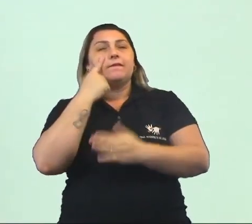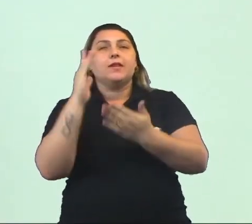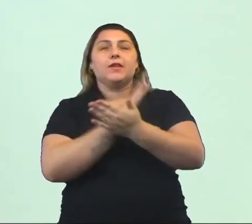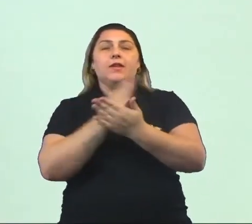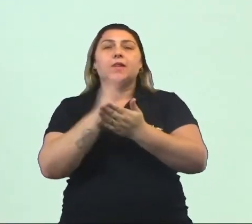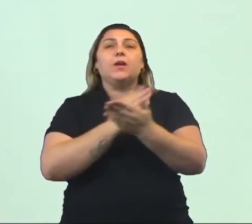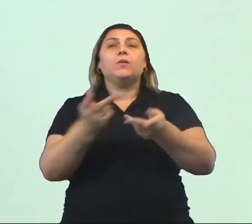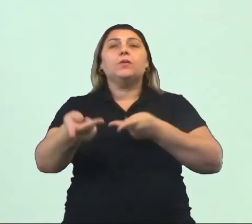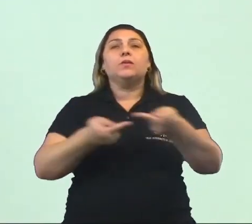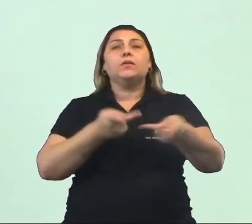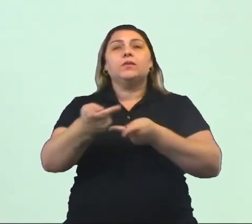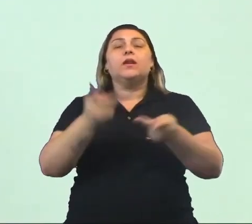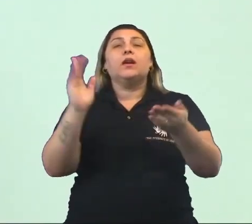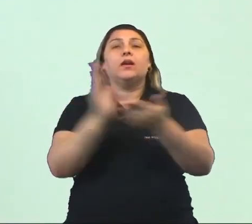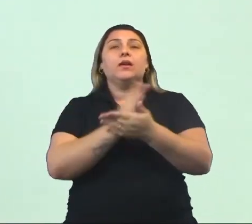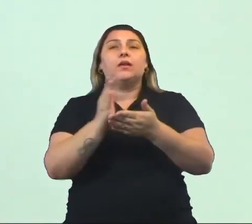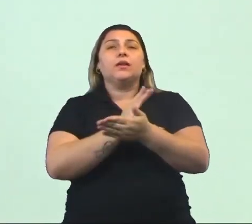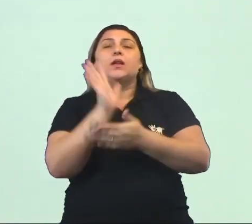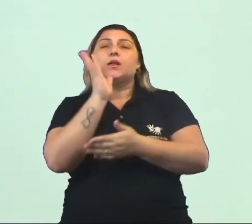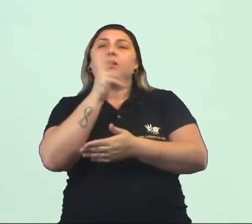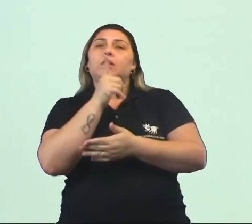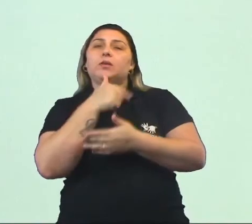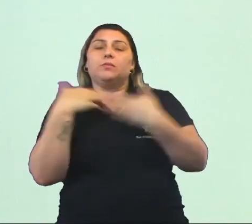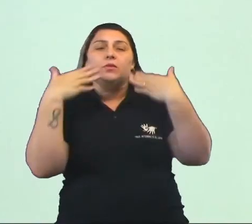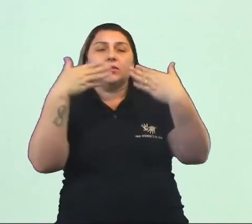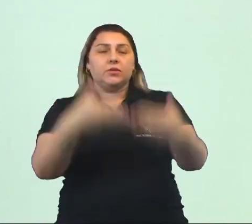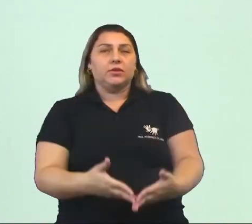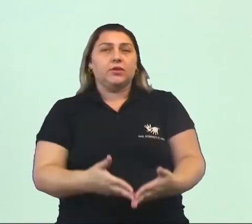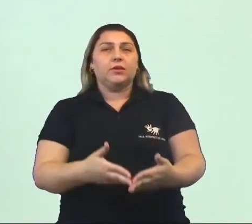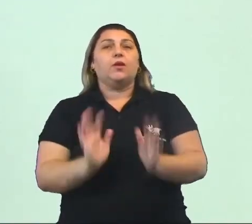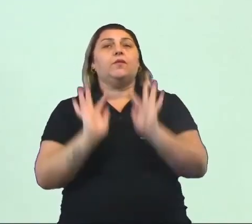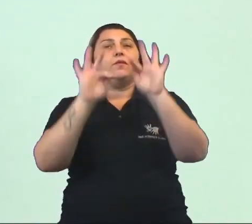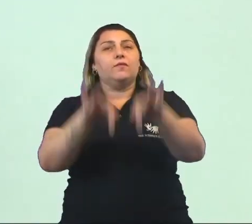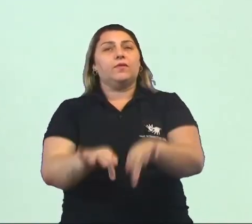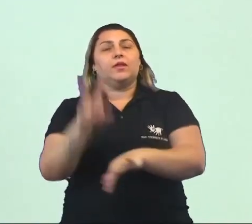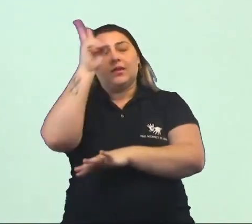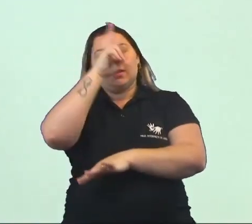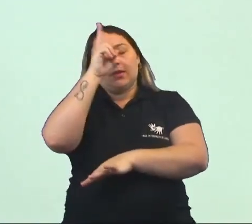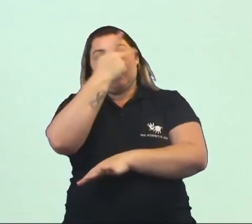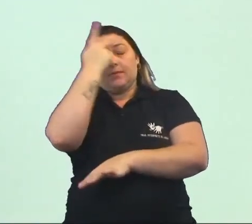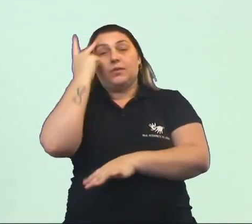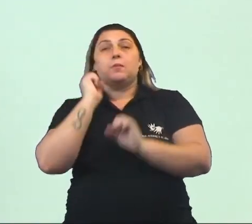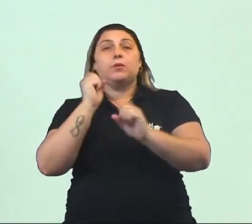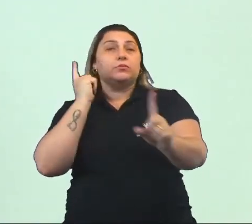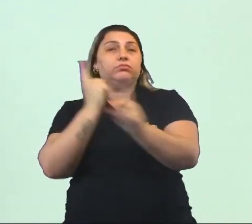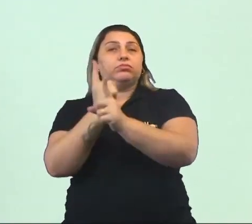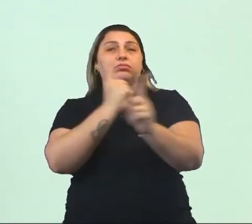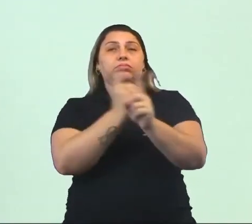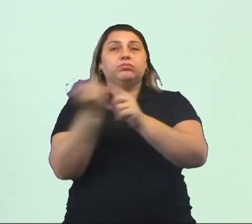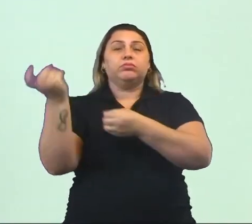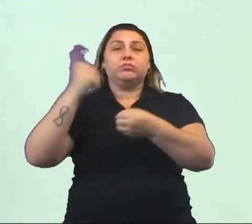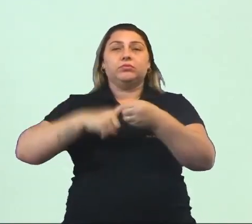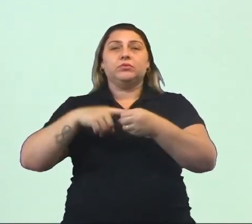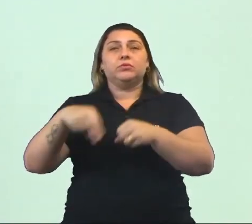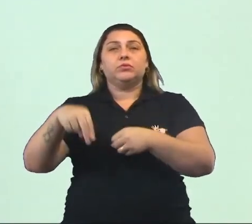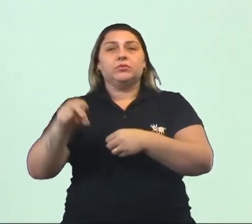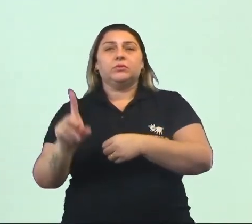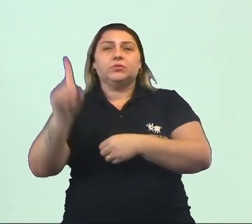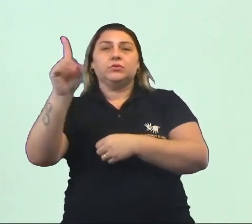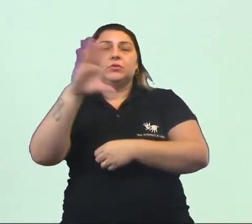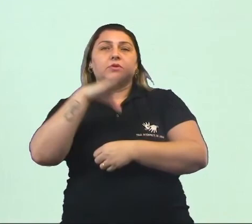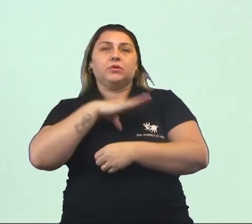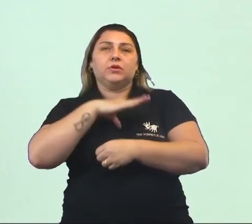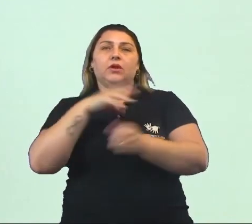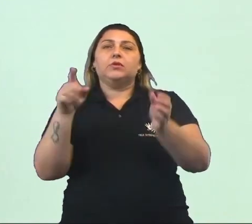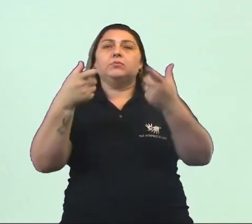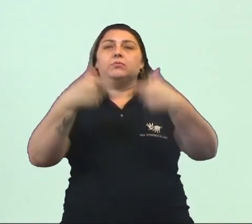programas que às vezes até demoram para chegar ao final da historinha até que as pessoas possam chegar e retornar no nordeste, na sua cidade